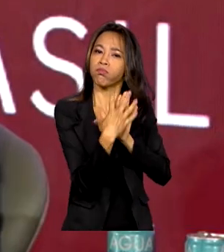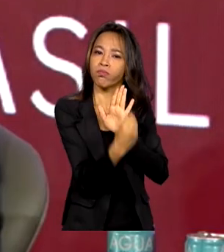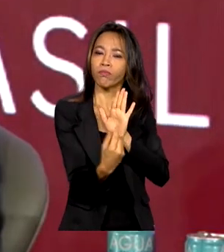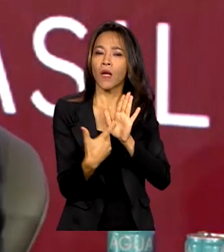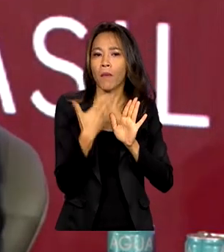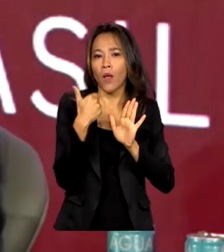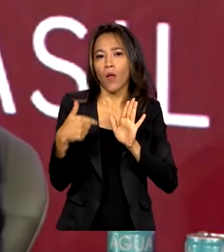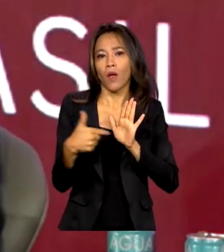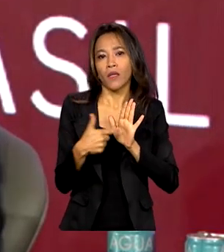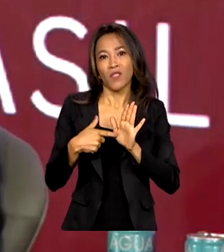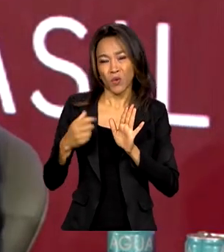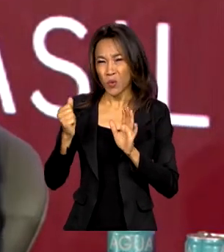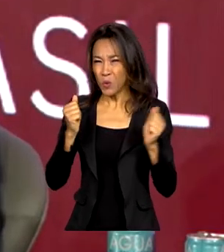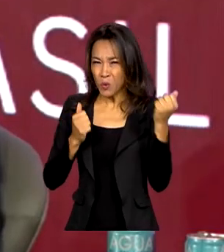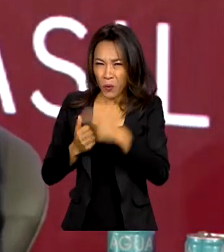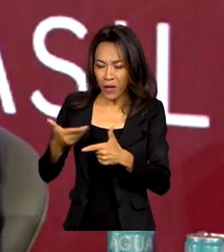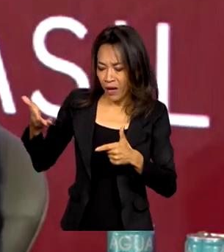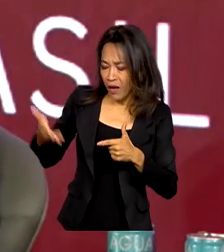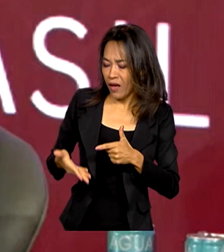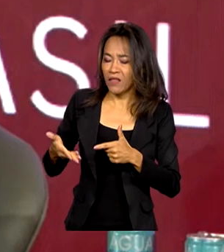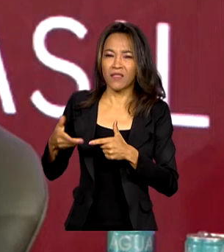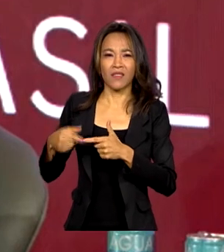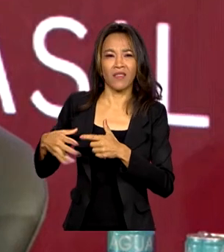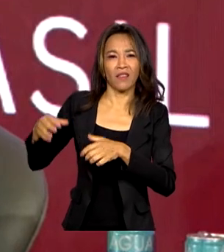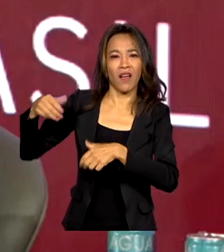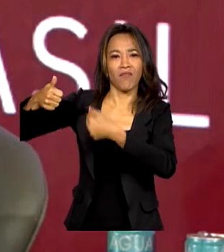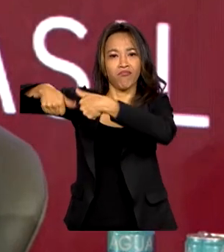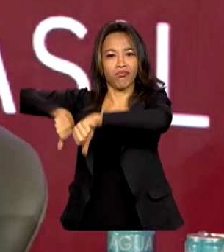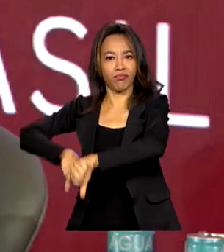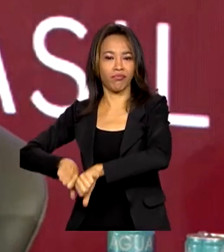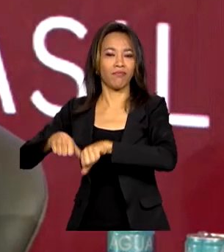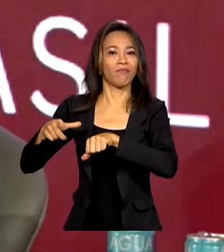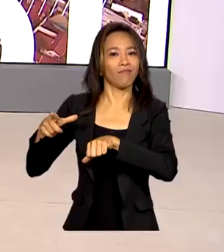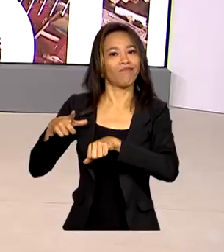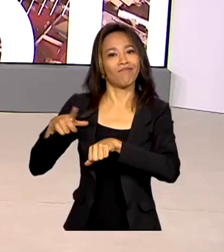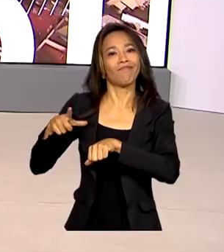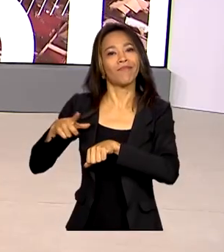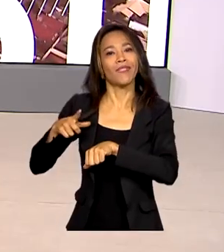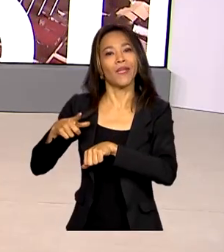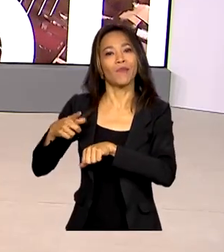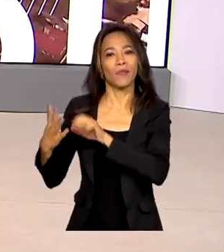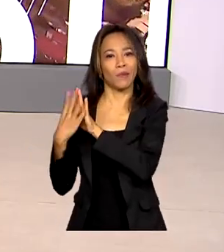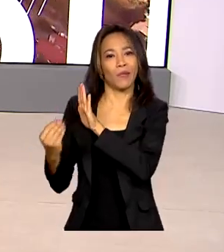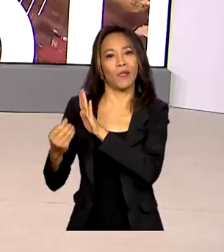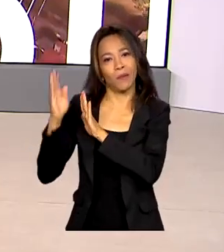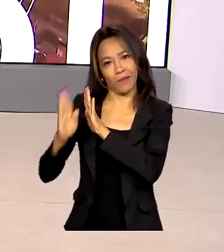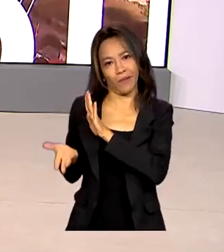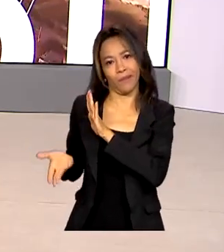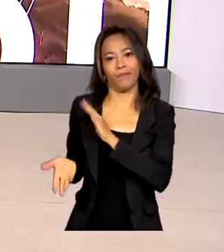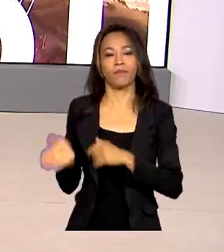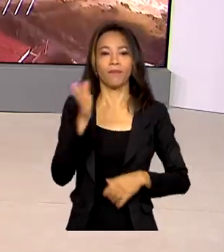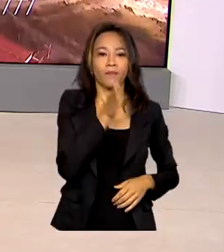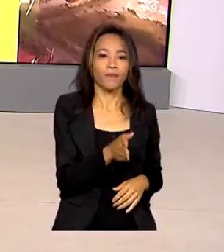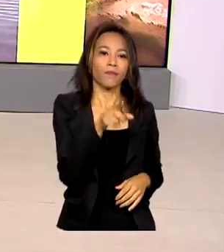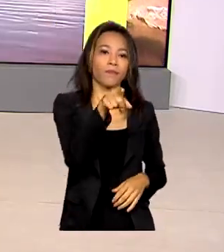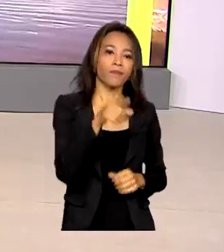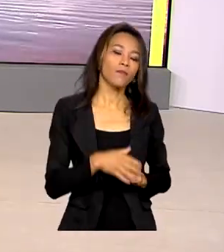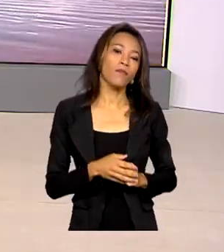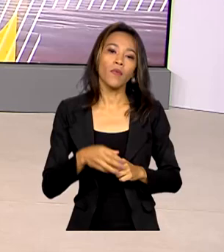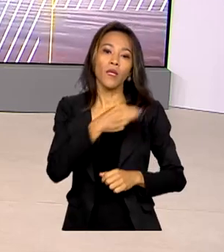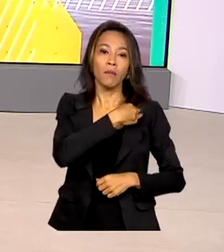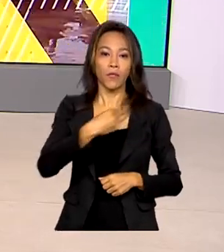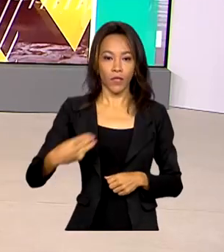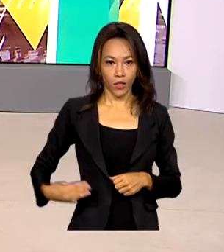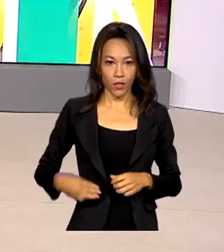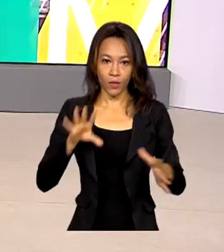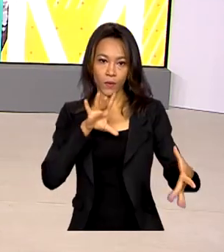arcabouço fiscal e tributário caótico que nós temos no Brasil. Ministros ligados à infraestrutura